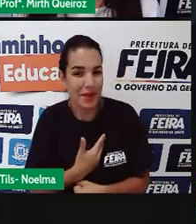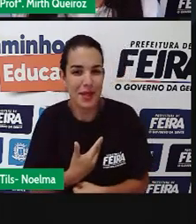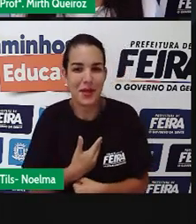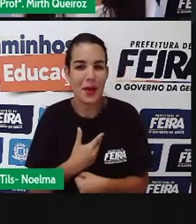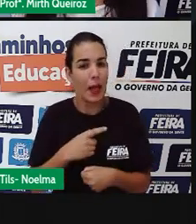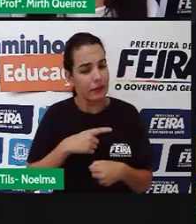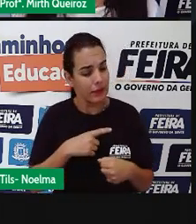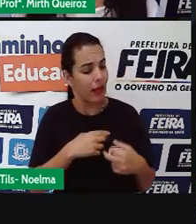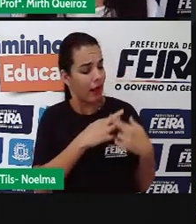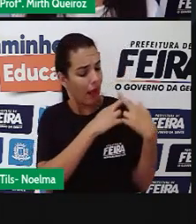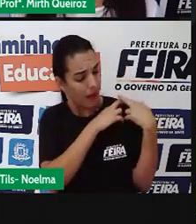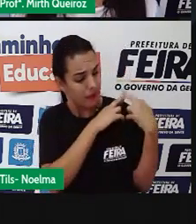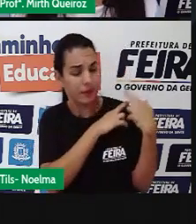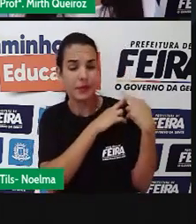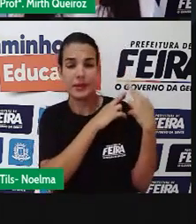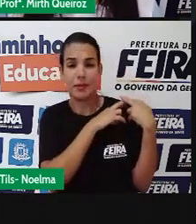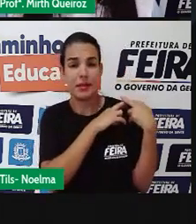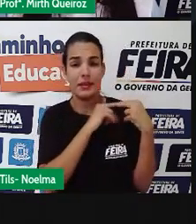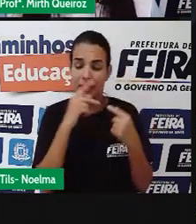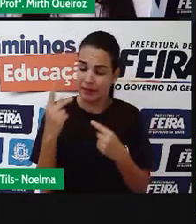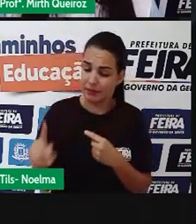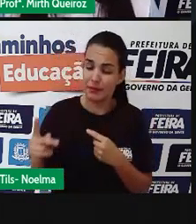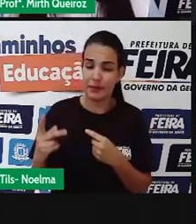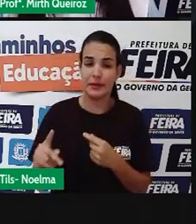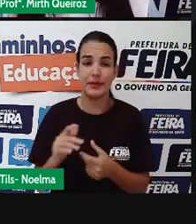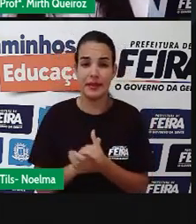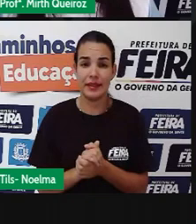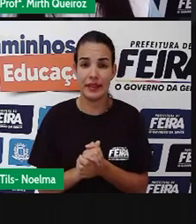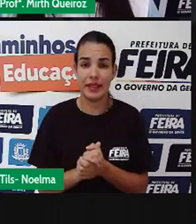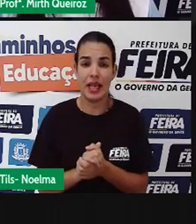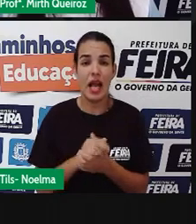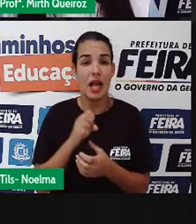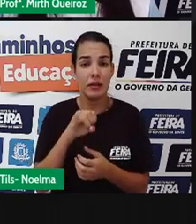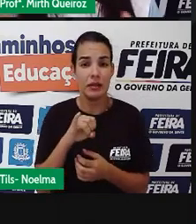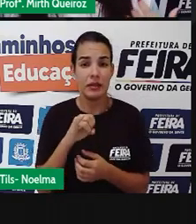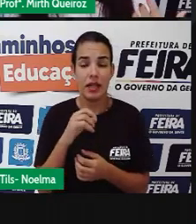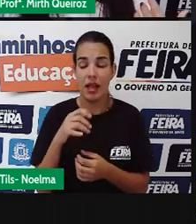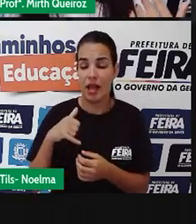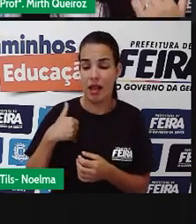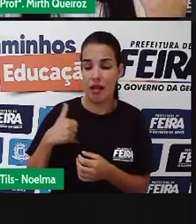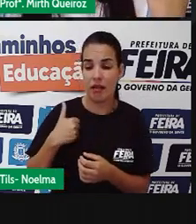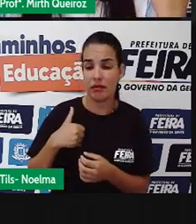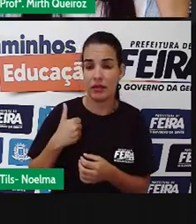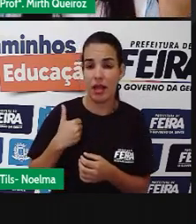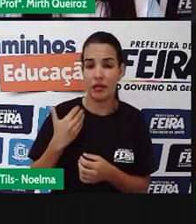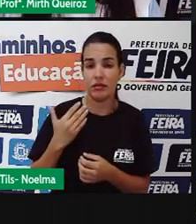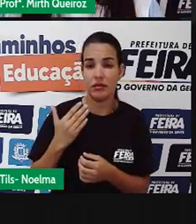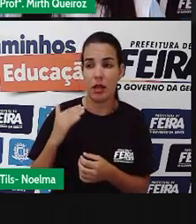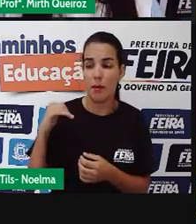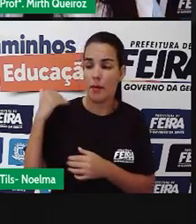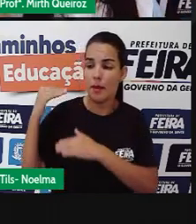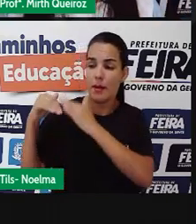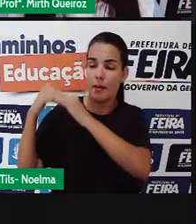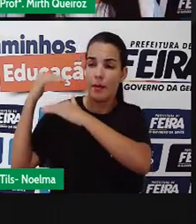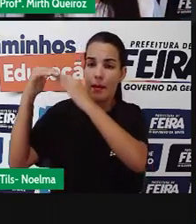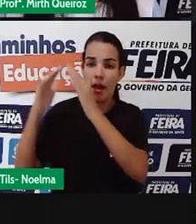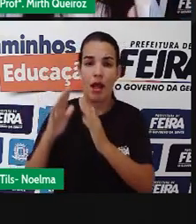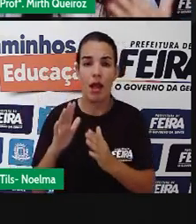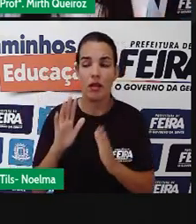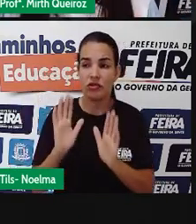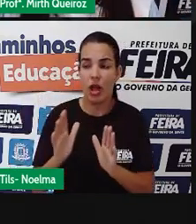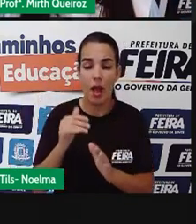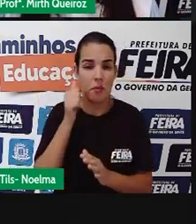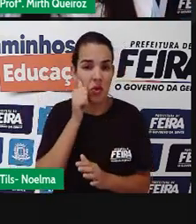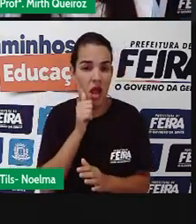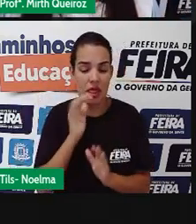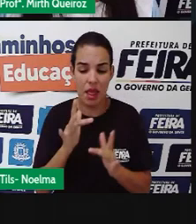responsáveis... Nós nos tornamos responsáveis por eles. No caso, uma idade maior, quando uma mulher começa a namorar um homem, quando começa